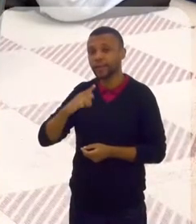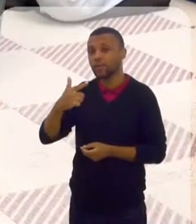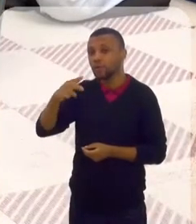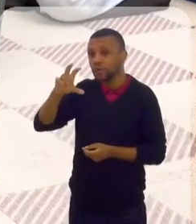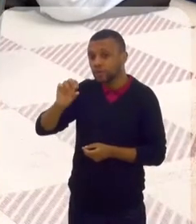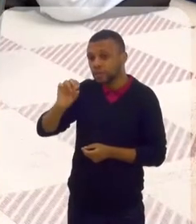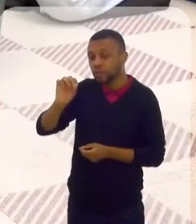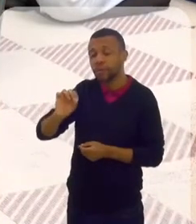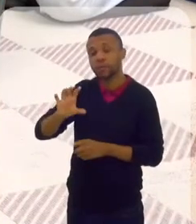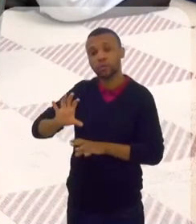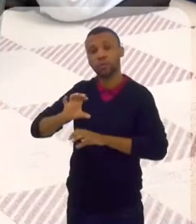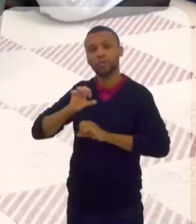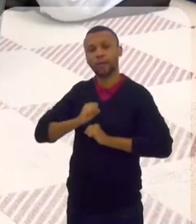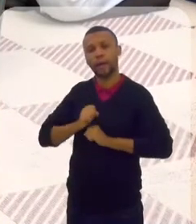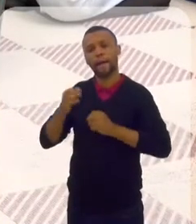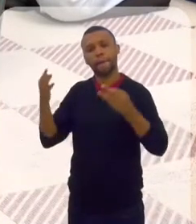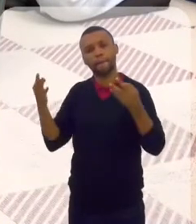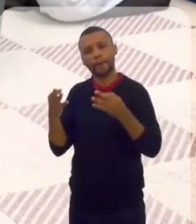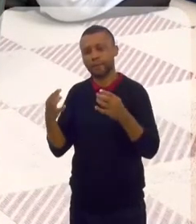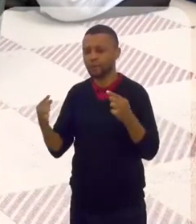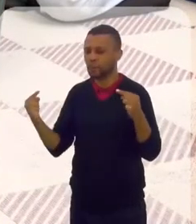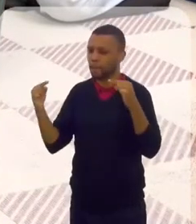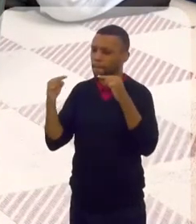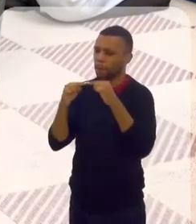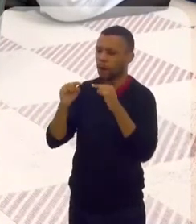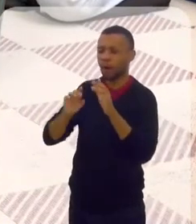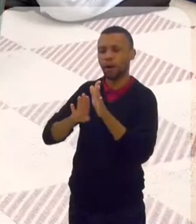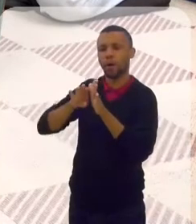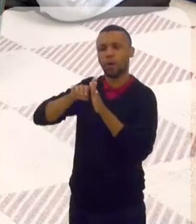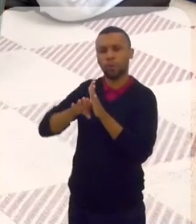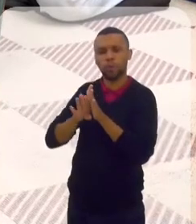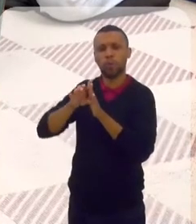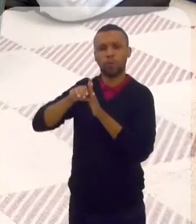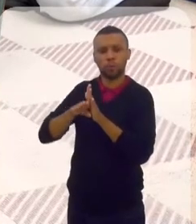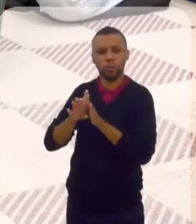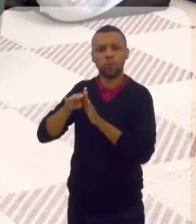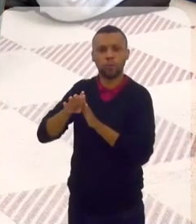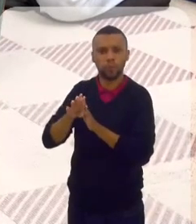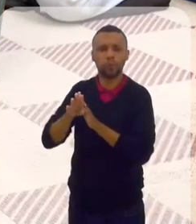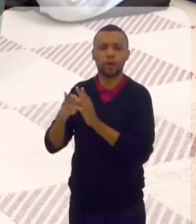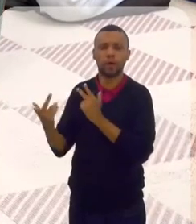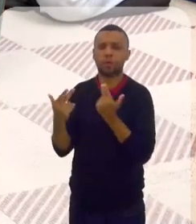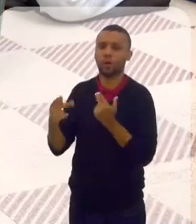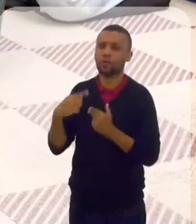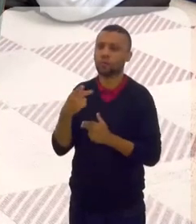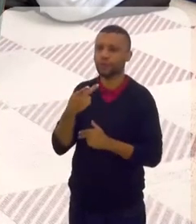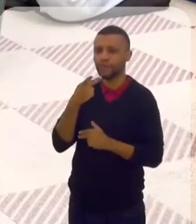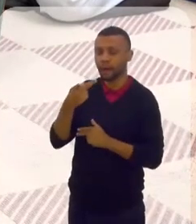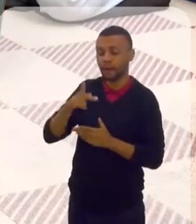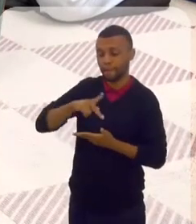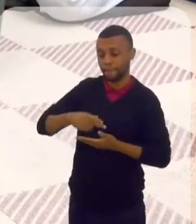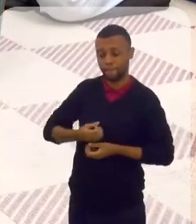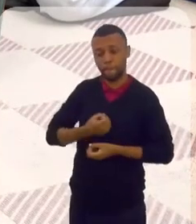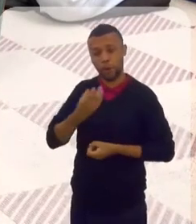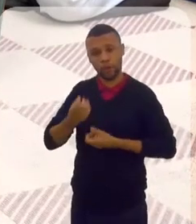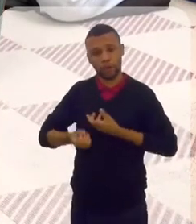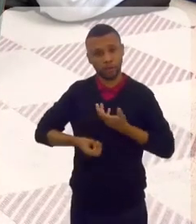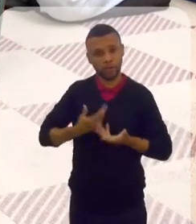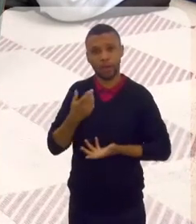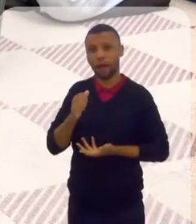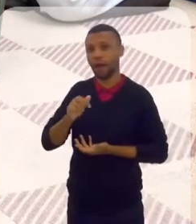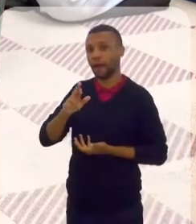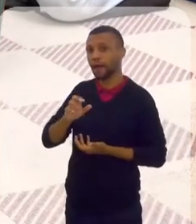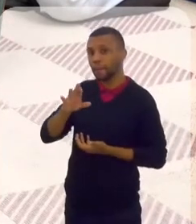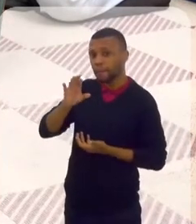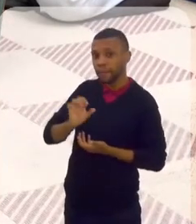E dominaram a língua árabe perfeitamente. A gramática, prosodia, a urud, que a gente fala, e a poesia. Então, você tem uma